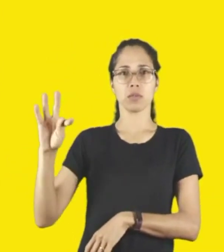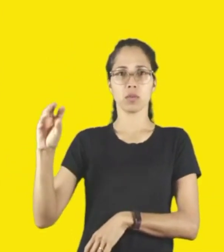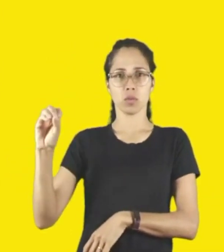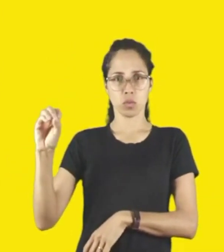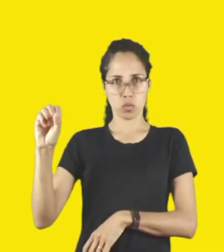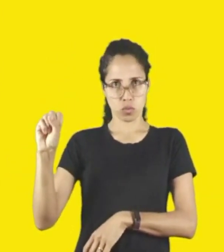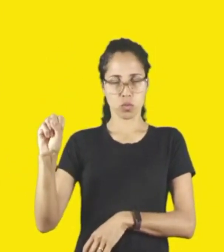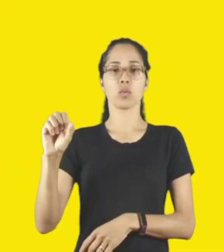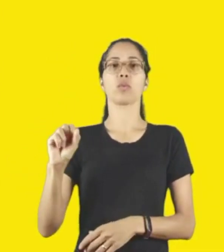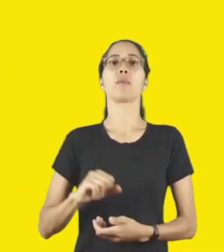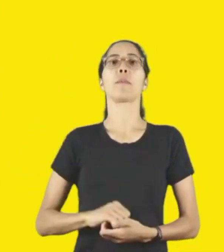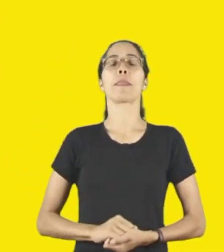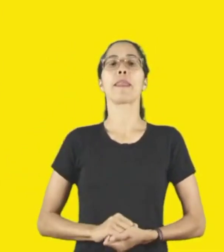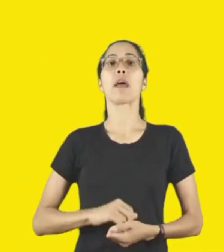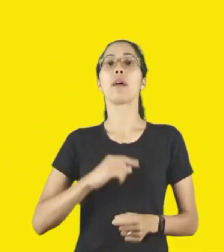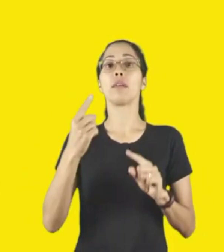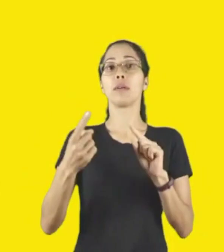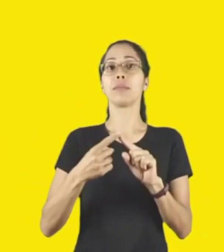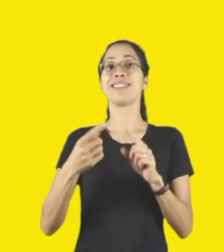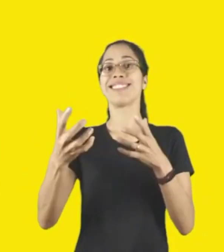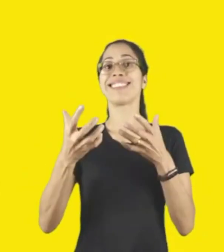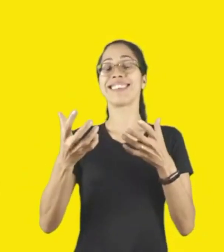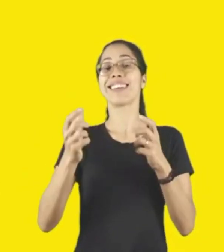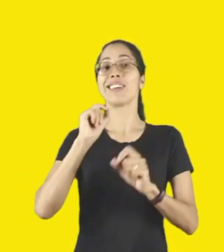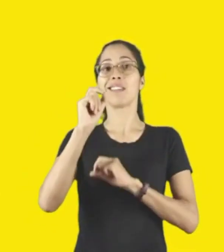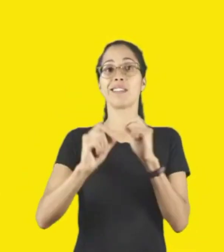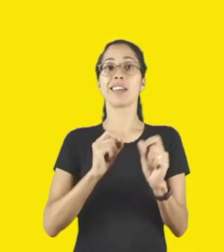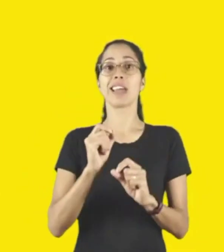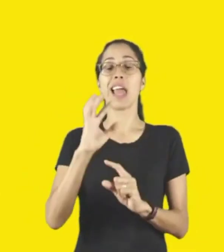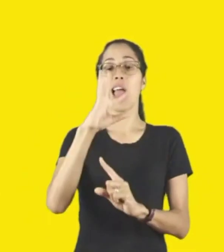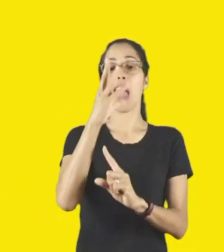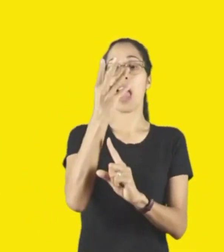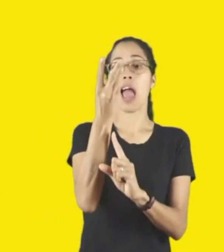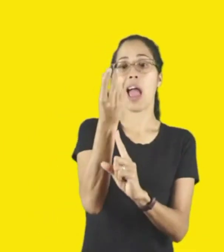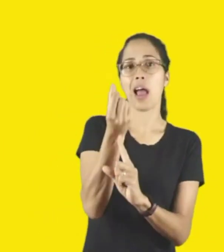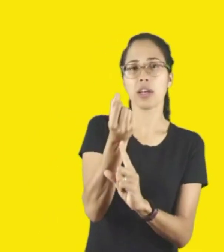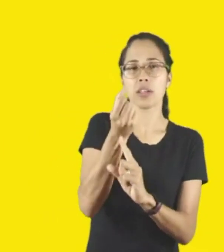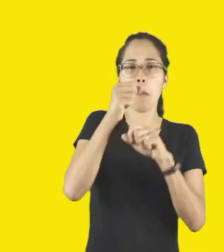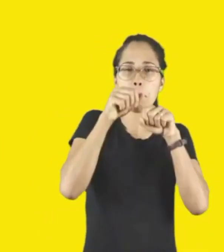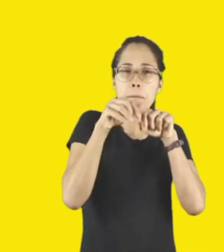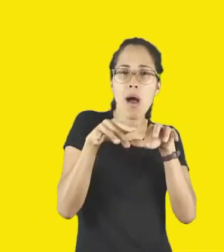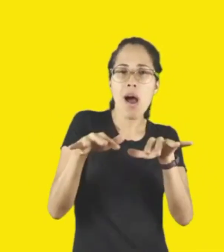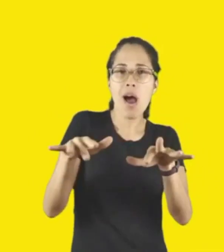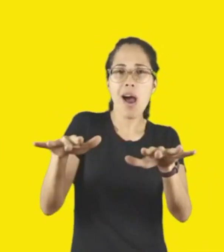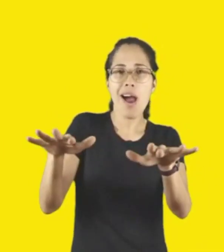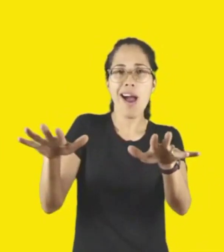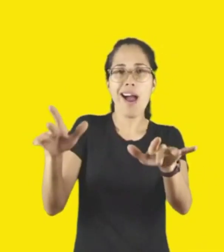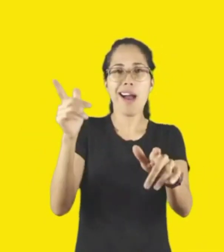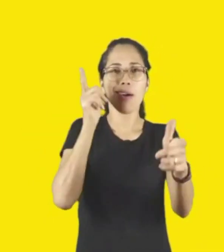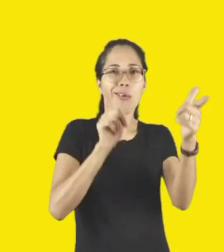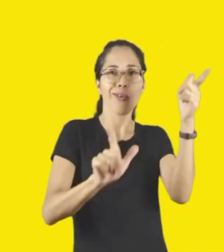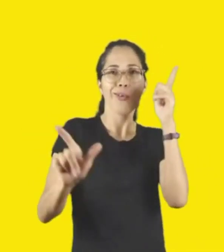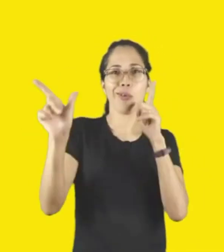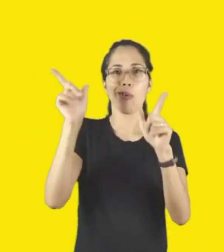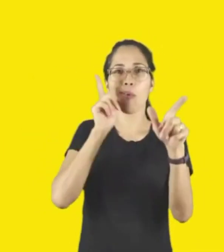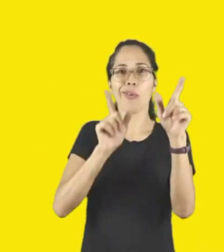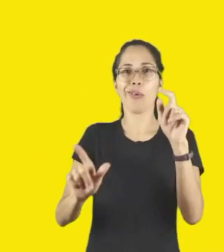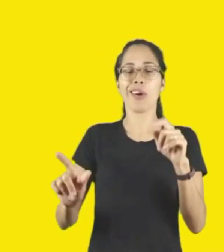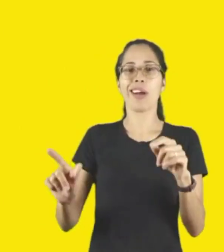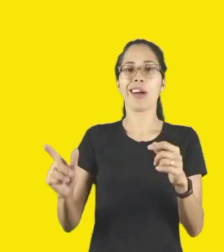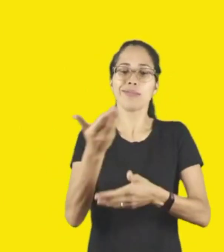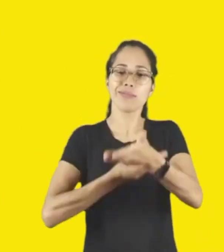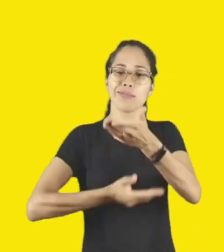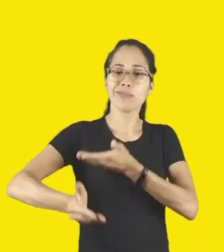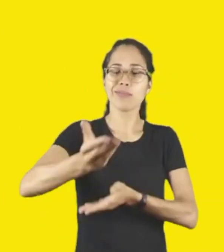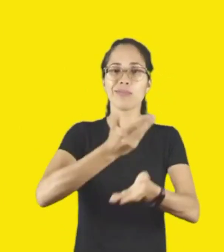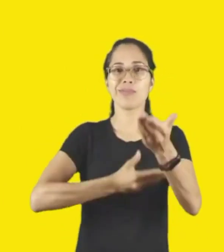levar, é claro, as ações artísticas no seu maior alcance e também causando um intercâmbio entre